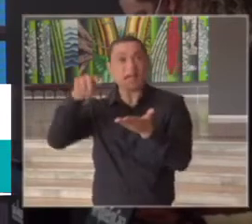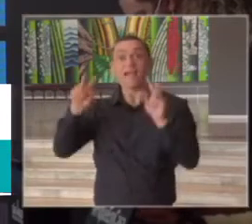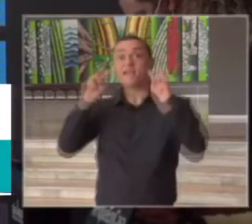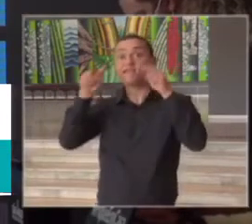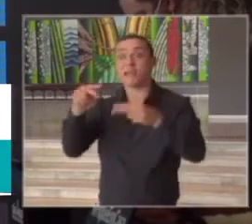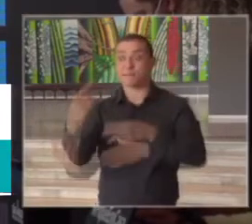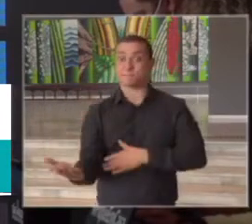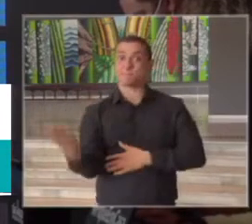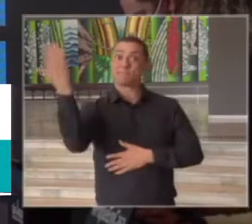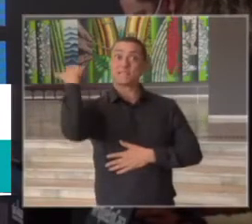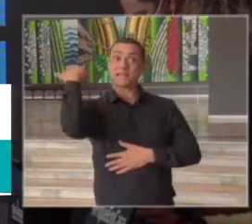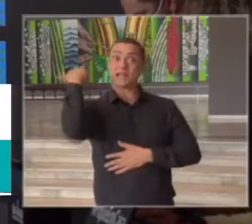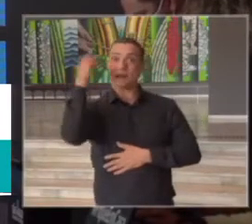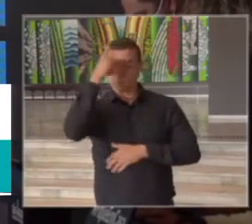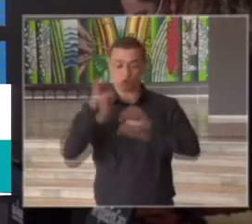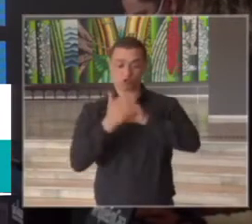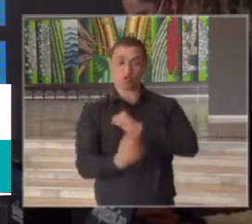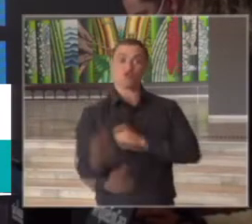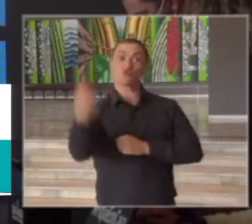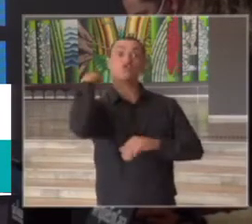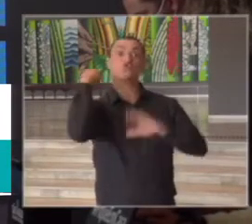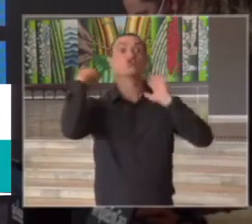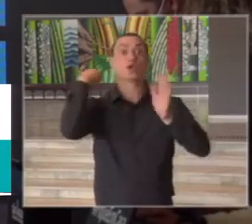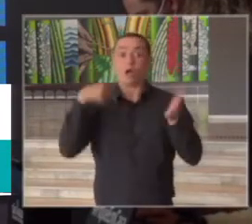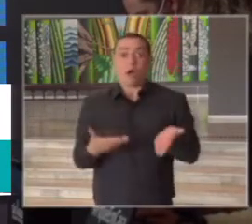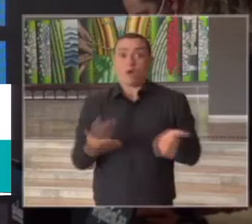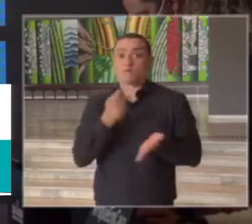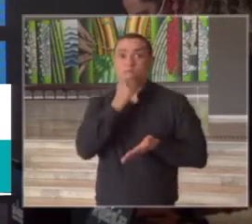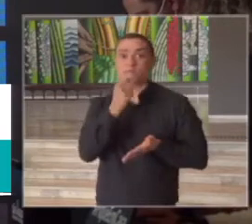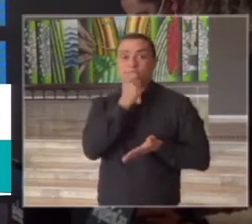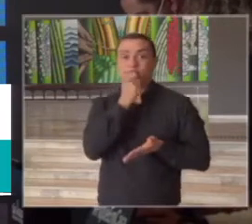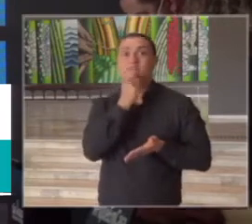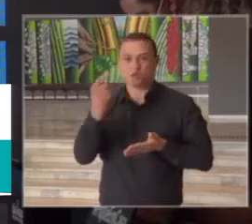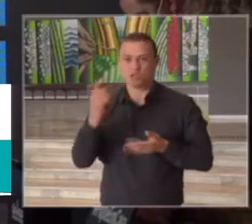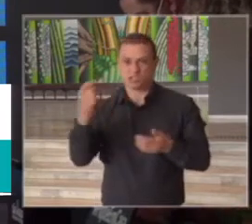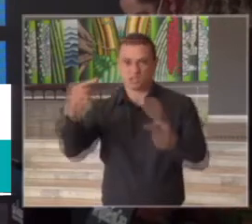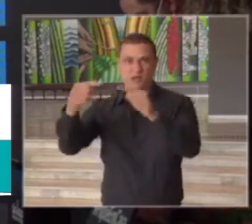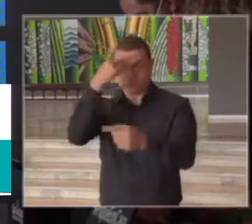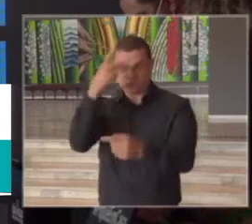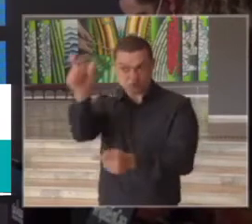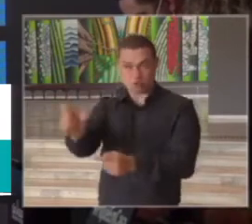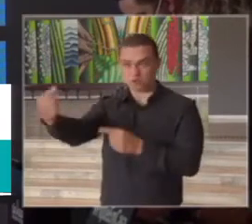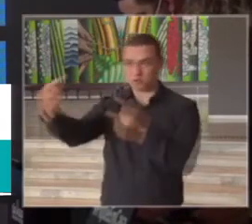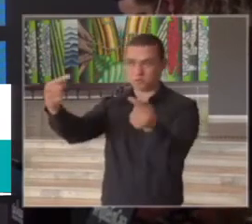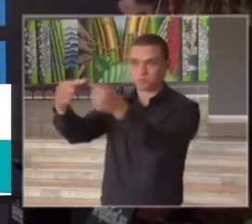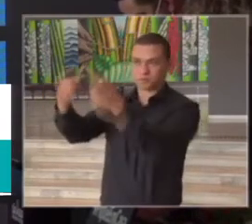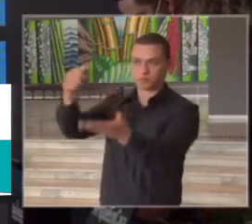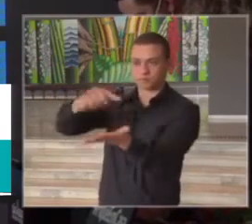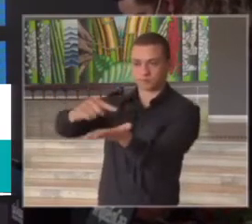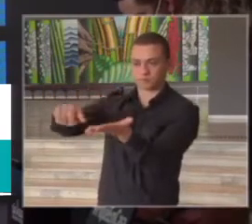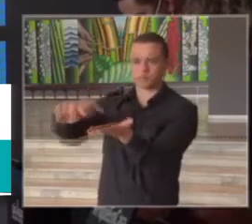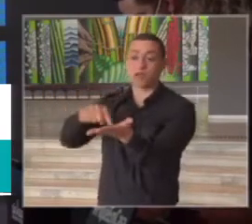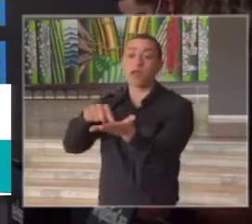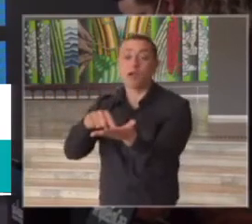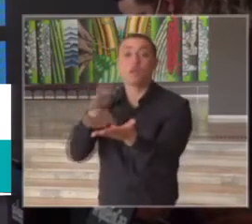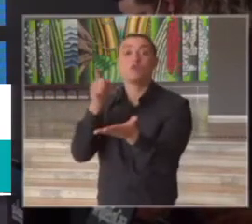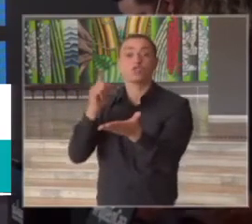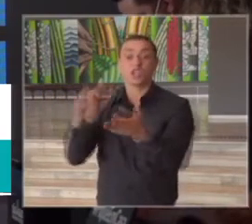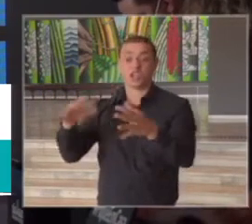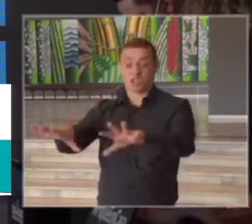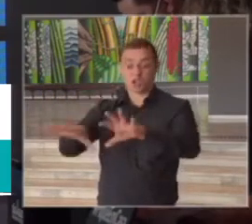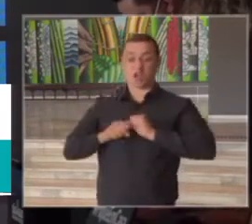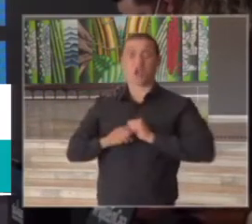para o passado então ele nos diz exatamente quantas infecções